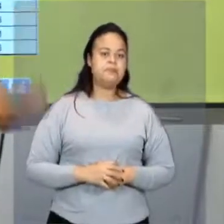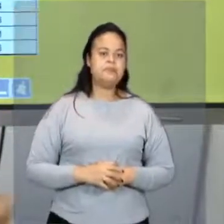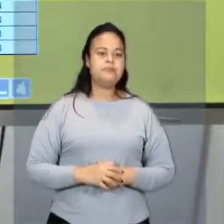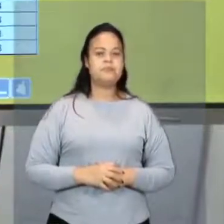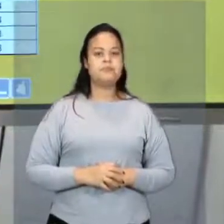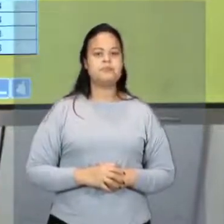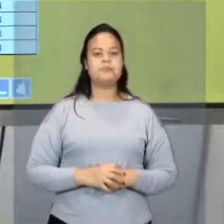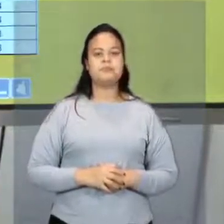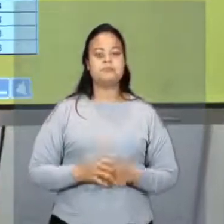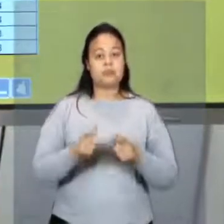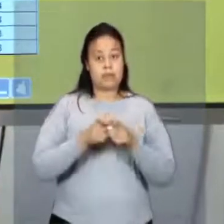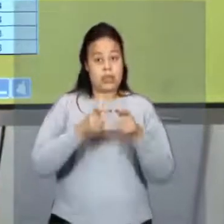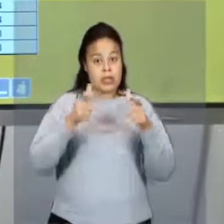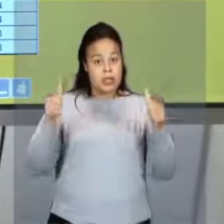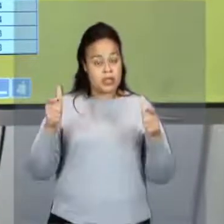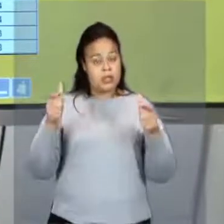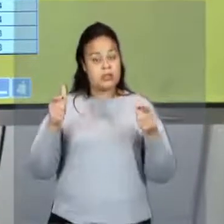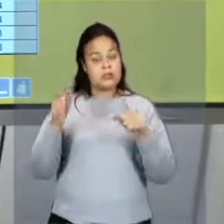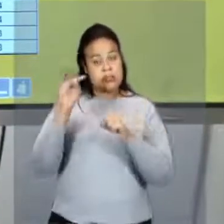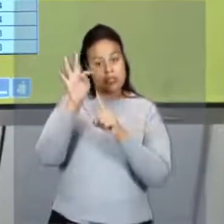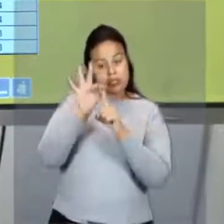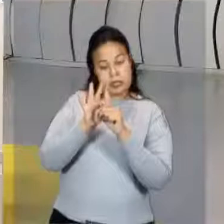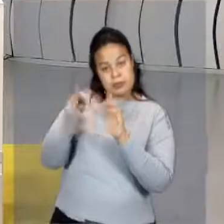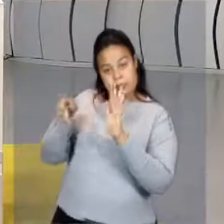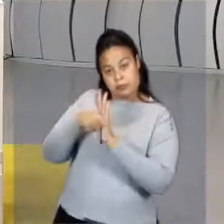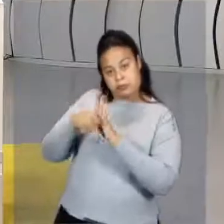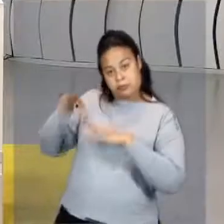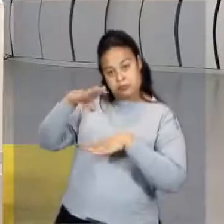Isso é amplitude térmica. Ok?